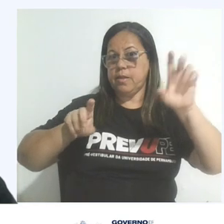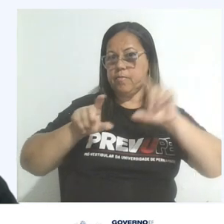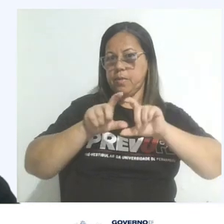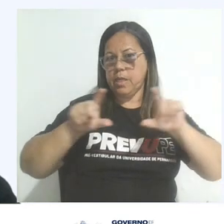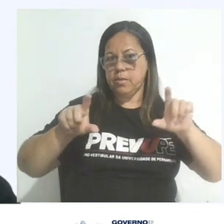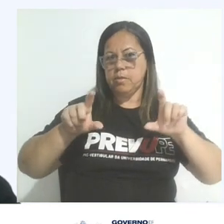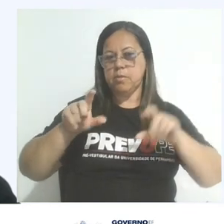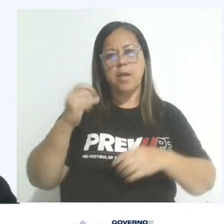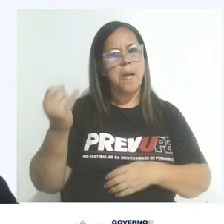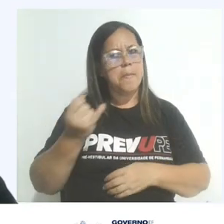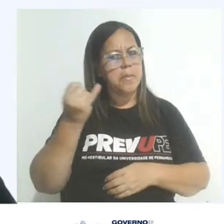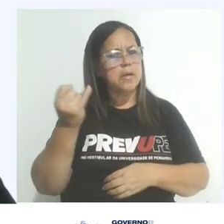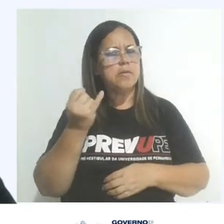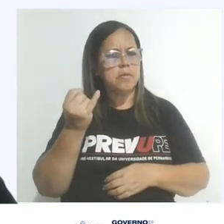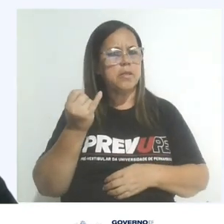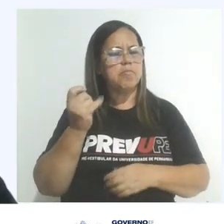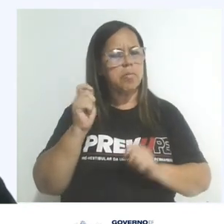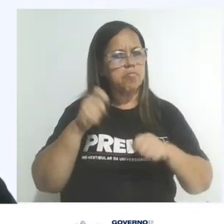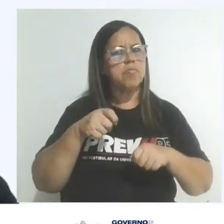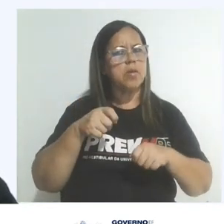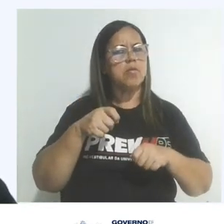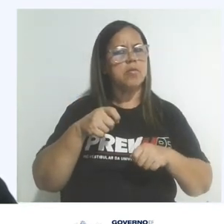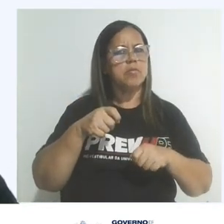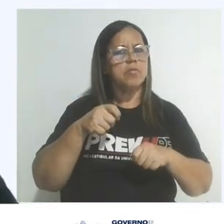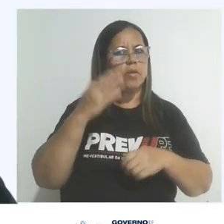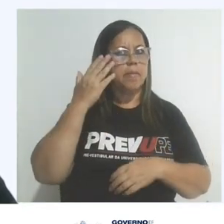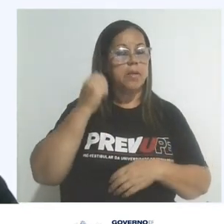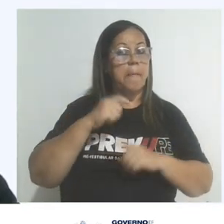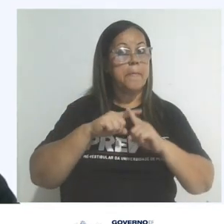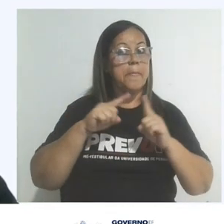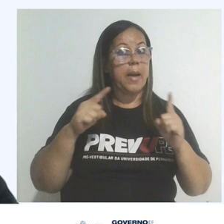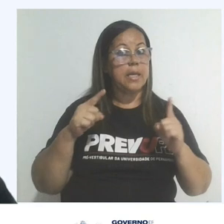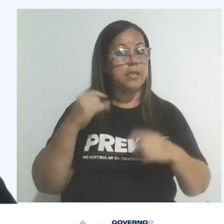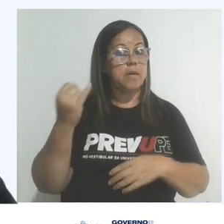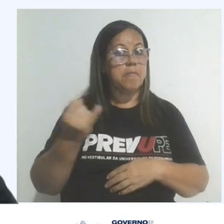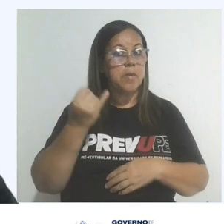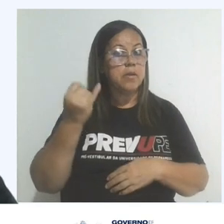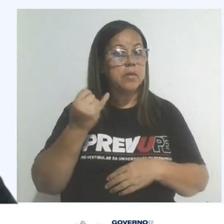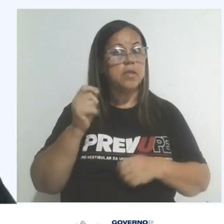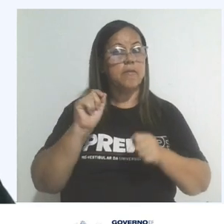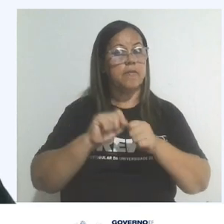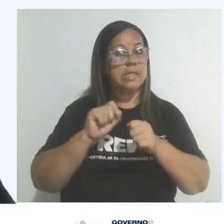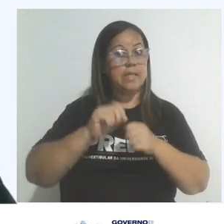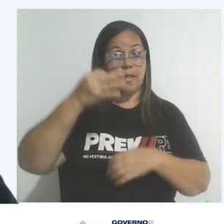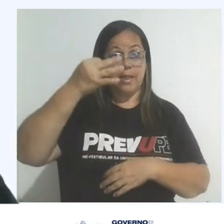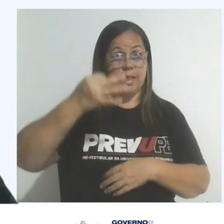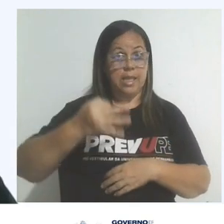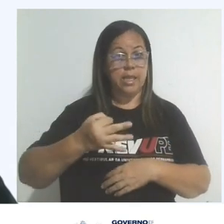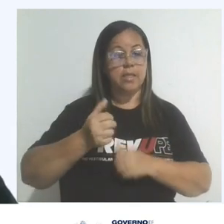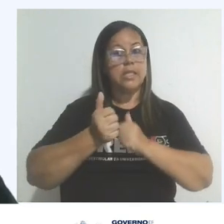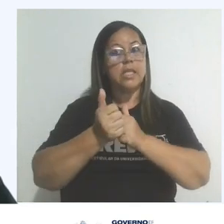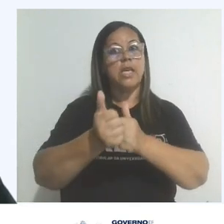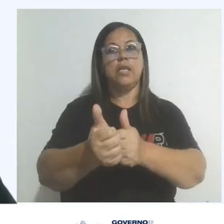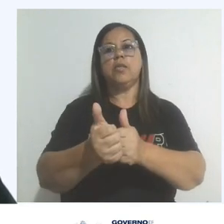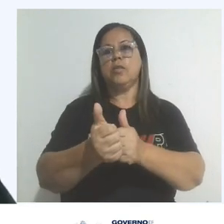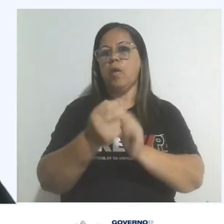pode enriquecer sua argumentação, conferindo-lhe maior autoridade e respaldo. No entanto, é importante fazê-lo de forma correta, seguindo as